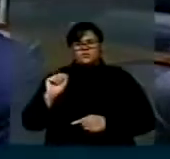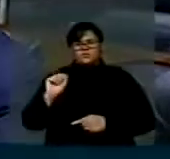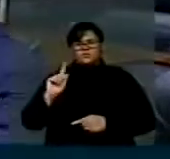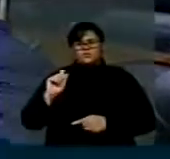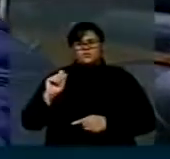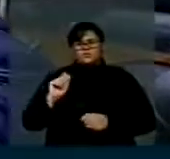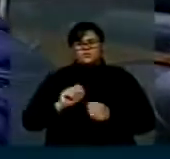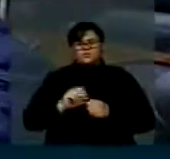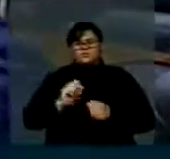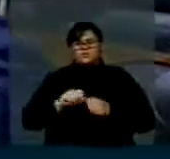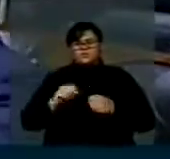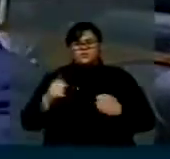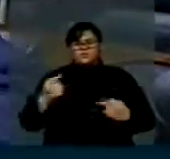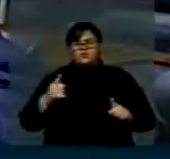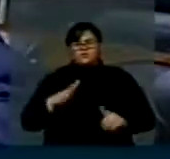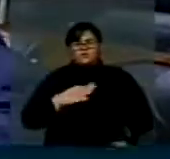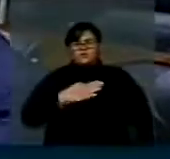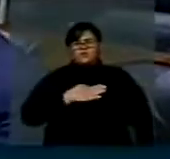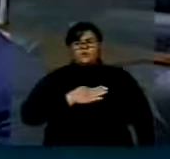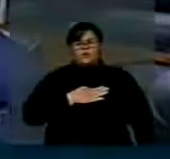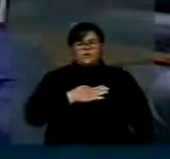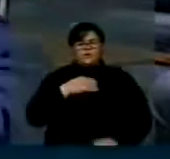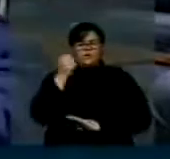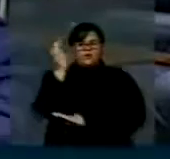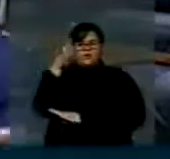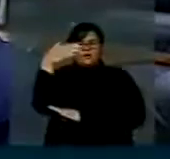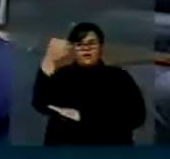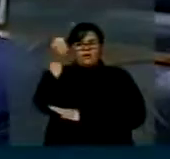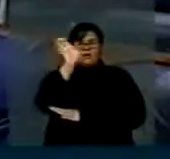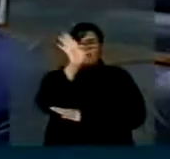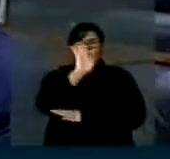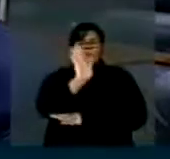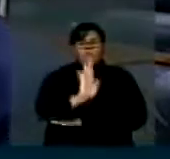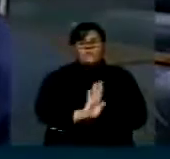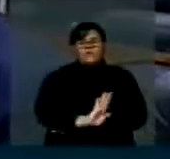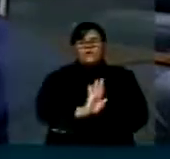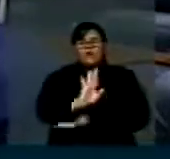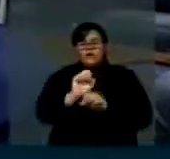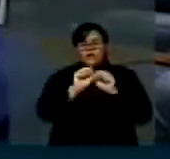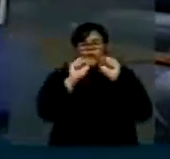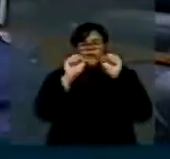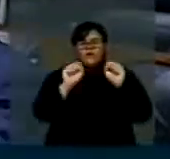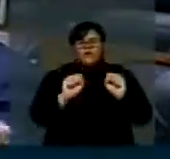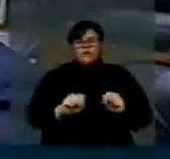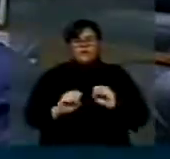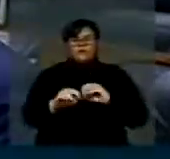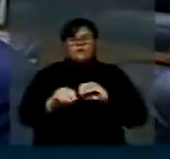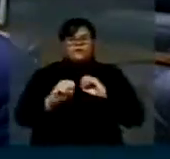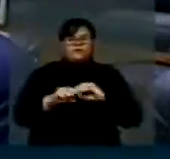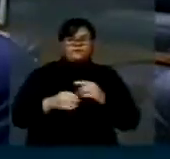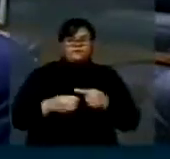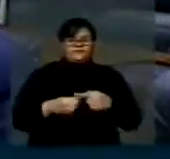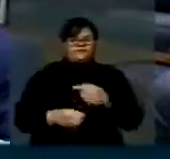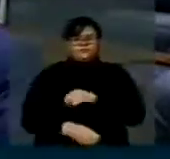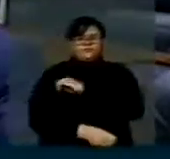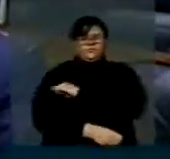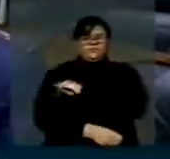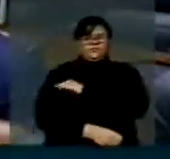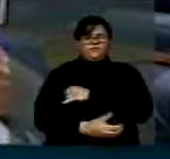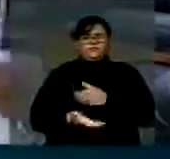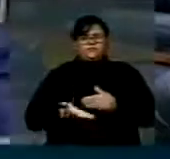Este hino passou a ser executado e cantado no sistema de ensino da cidade do Rio de Janeiro.